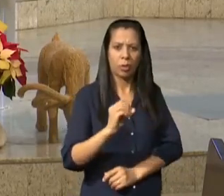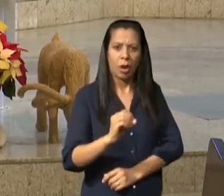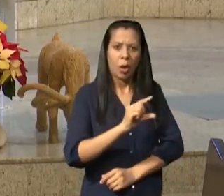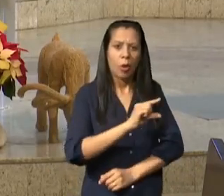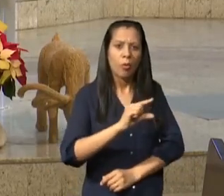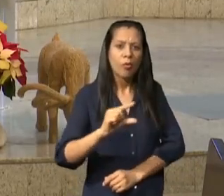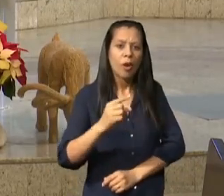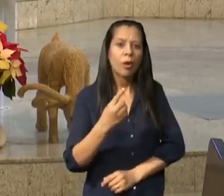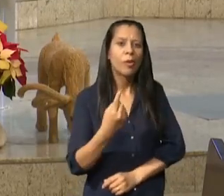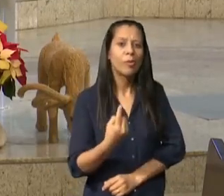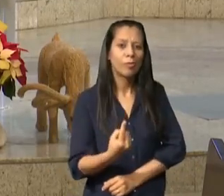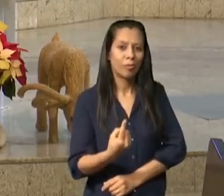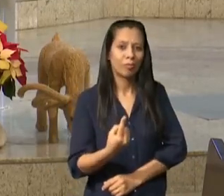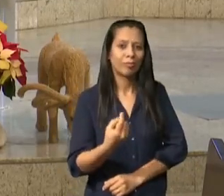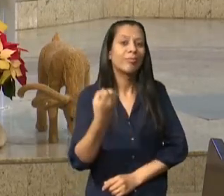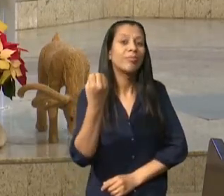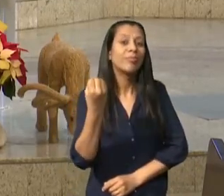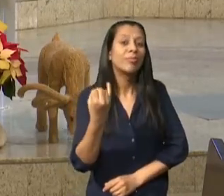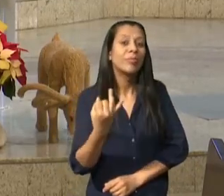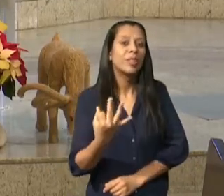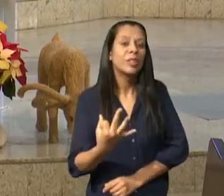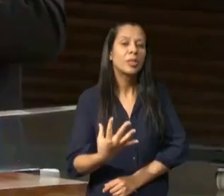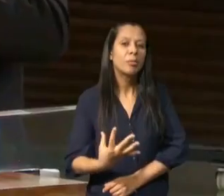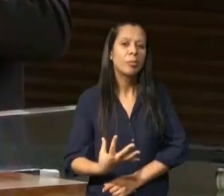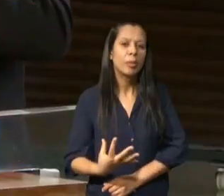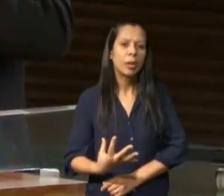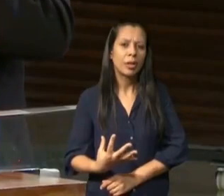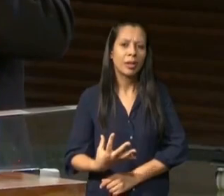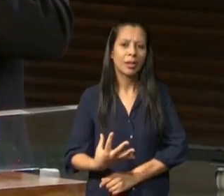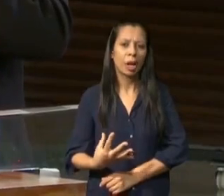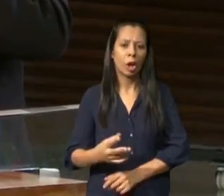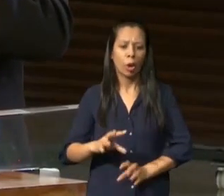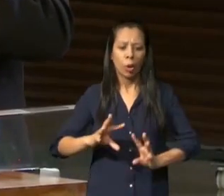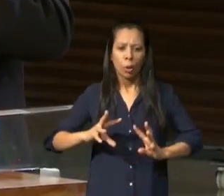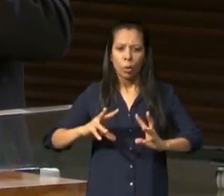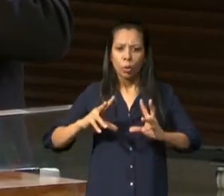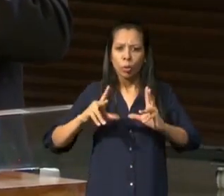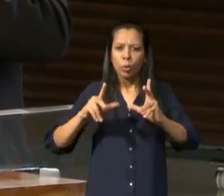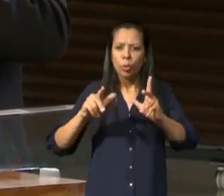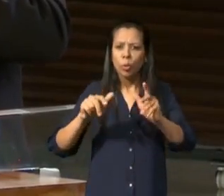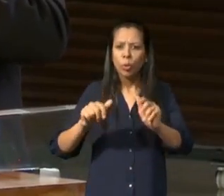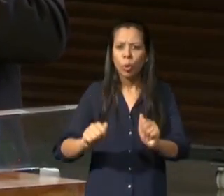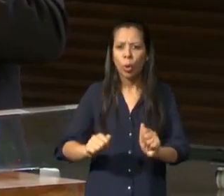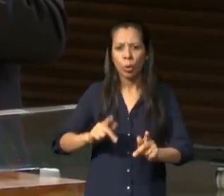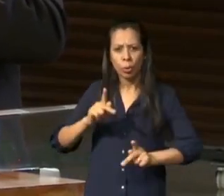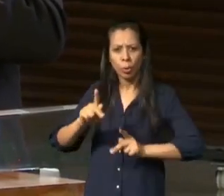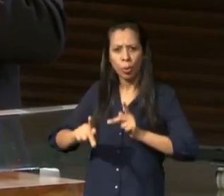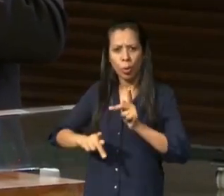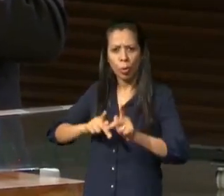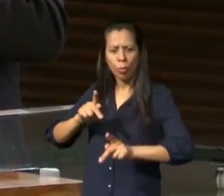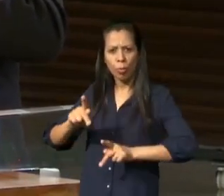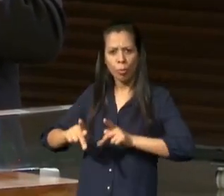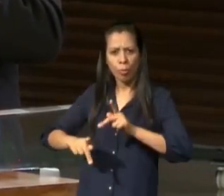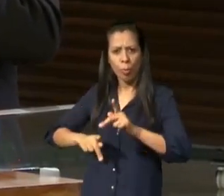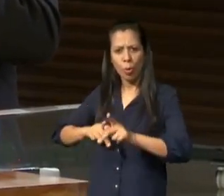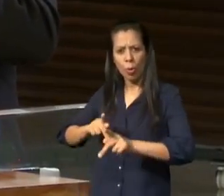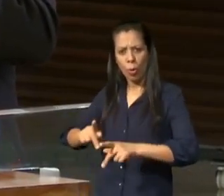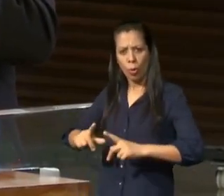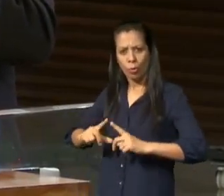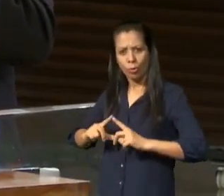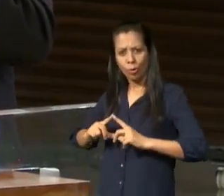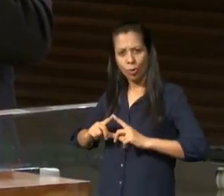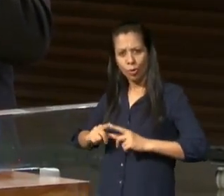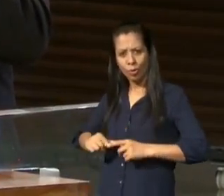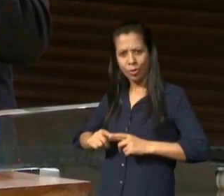todos passaram pelo mar essa foi a terceira evidência de que eles não